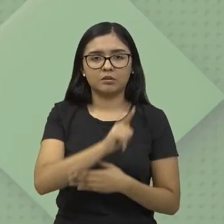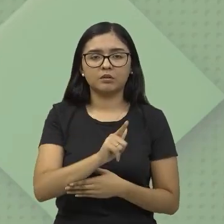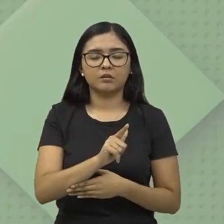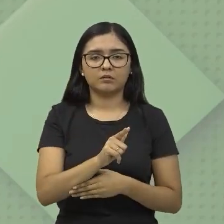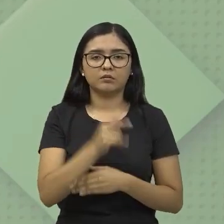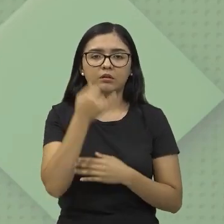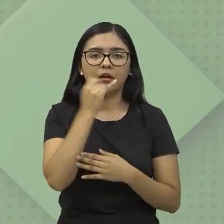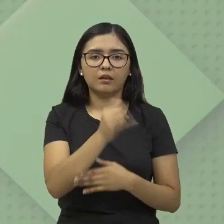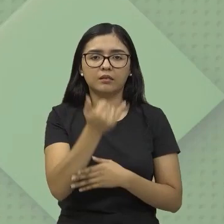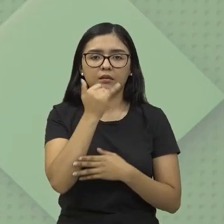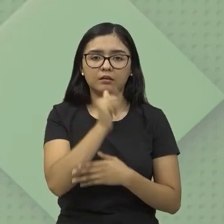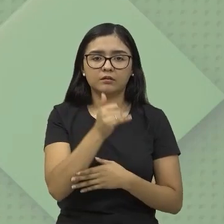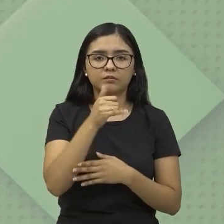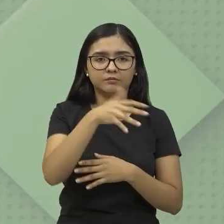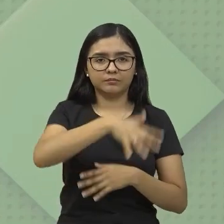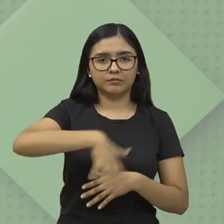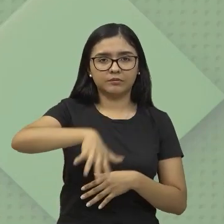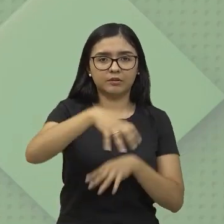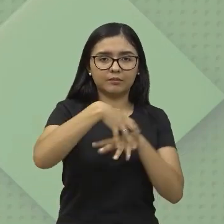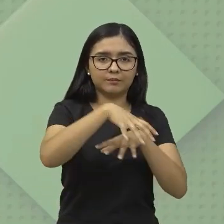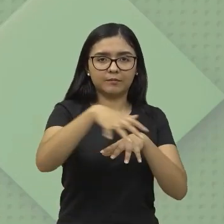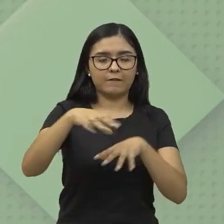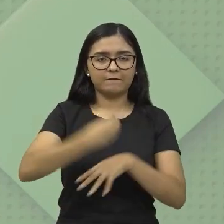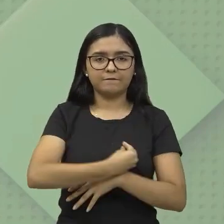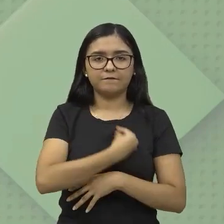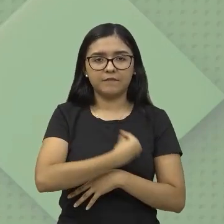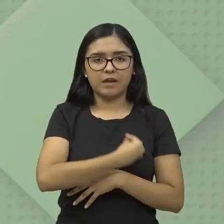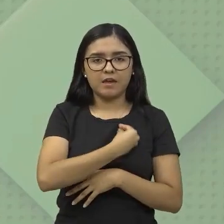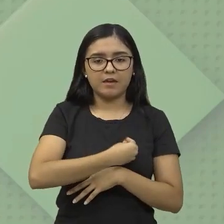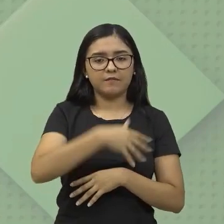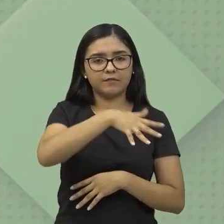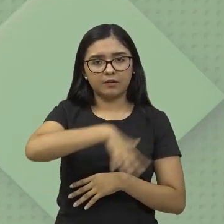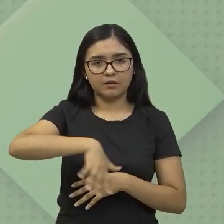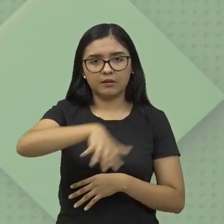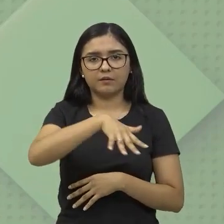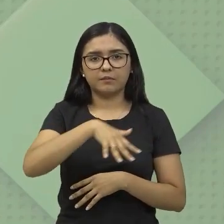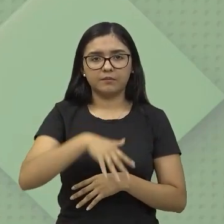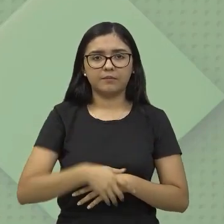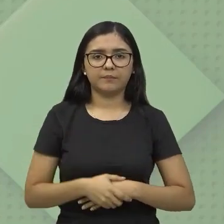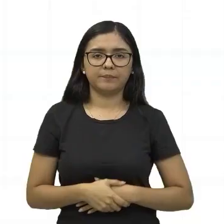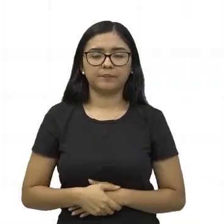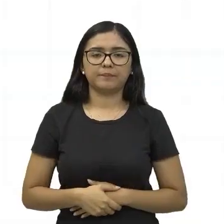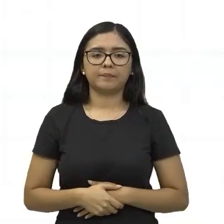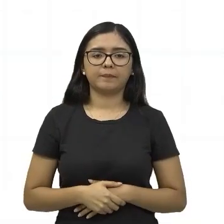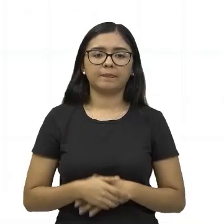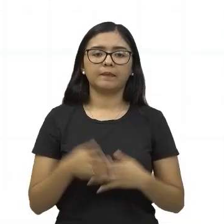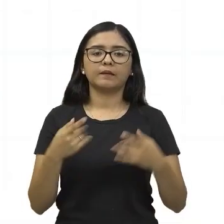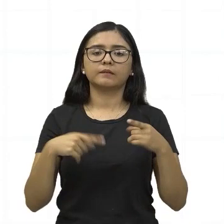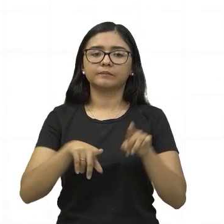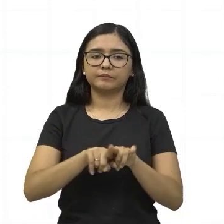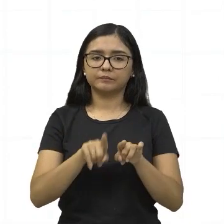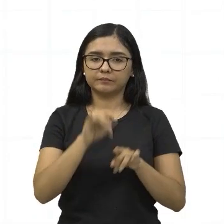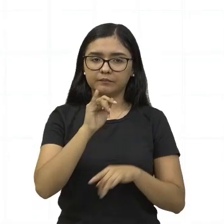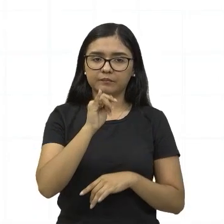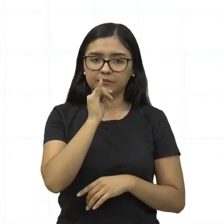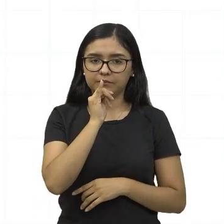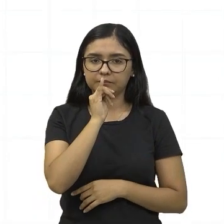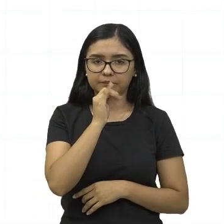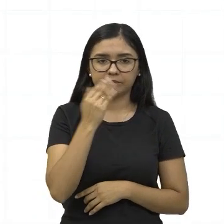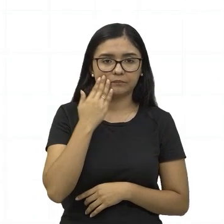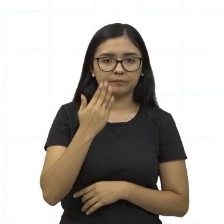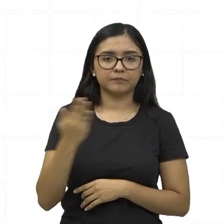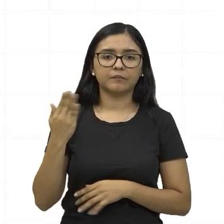elétrica das pessoas, da população que vive, né, nesses ambientes. A gente tem aí como exemplo a usina